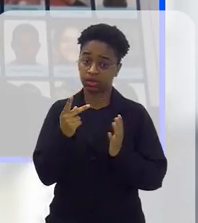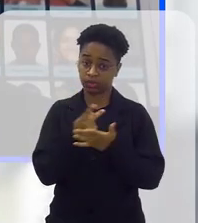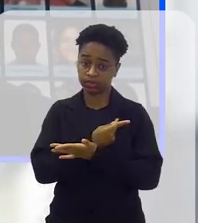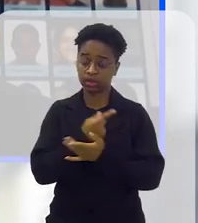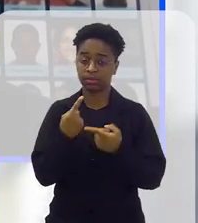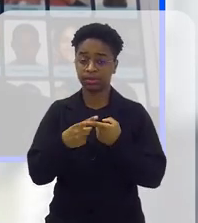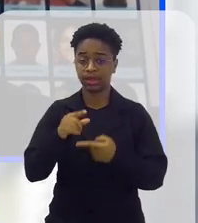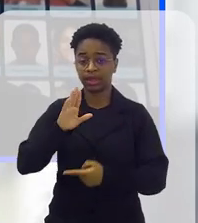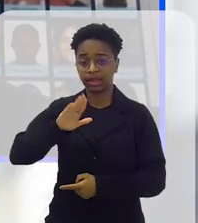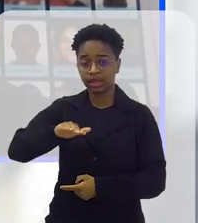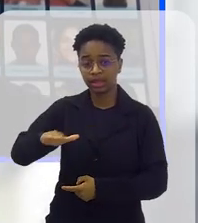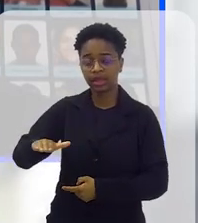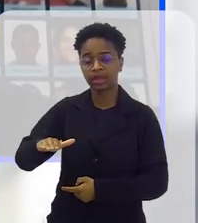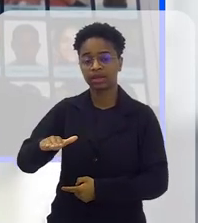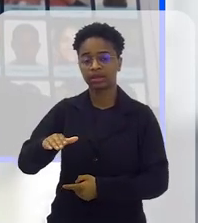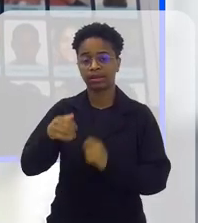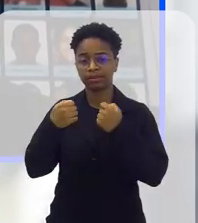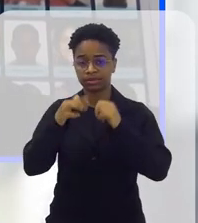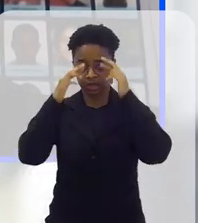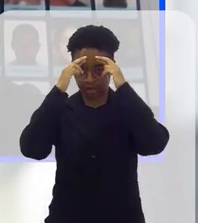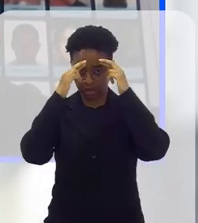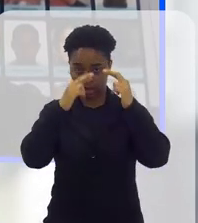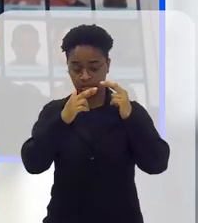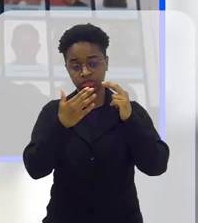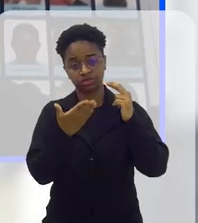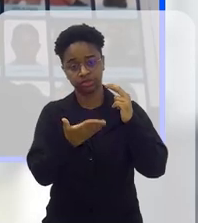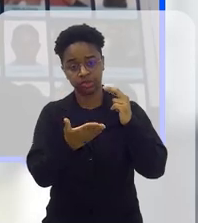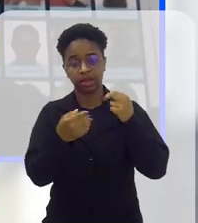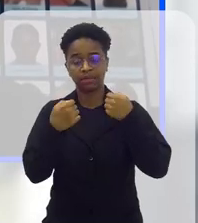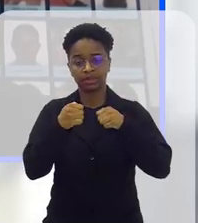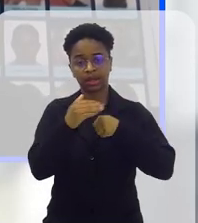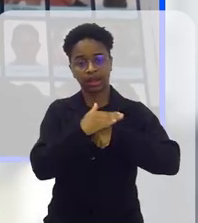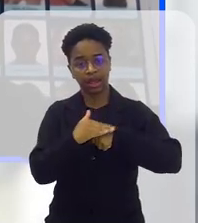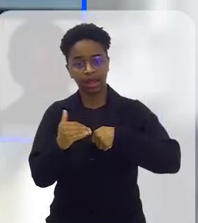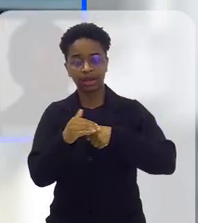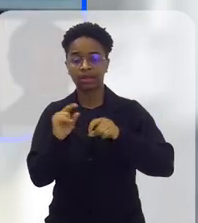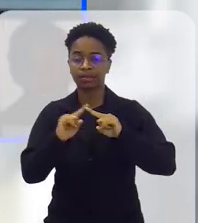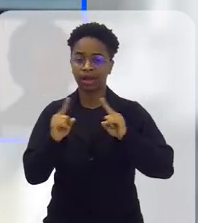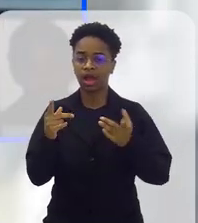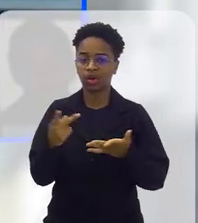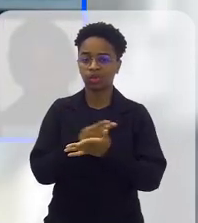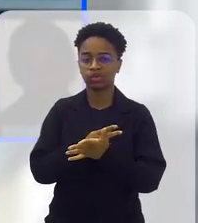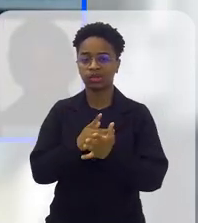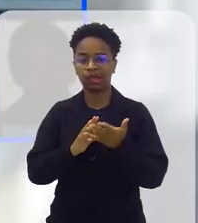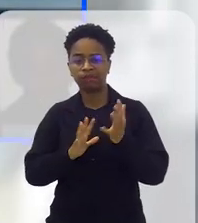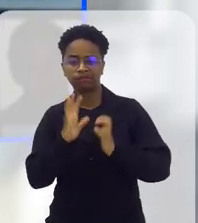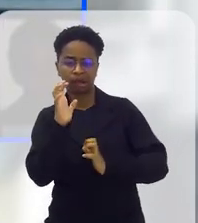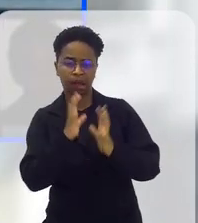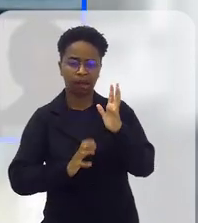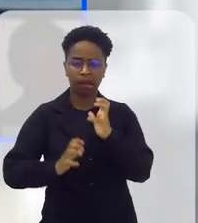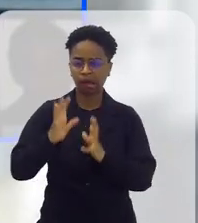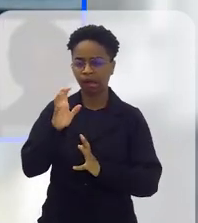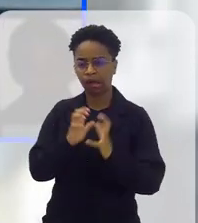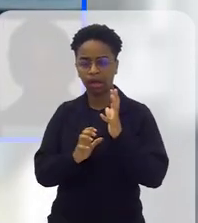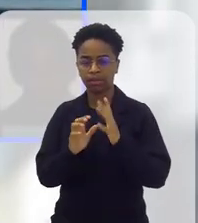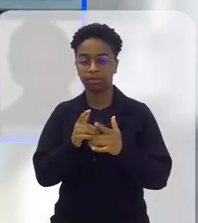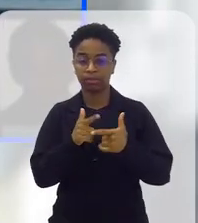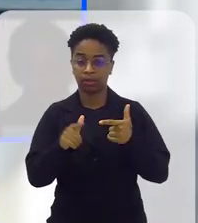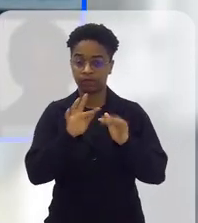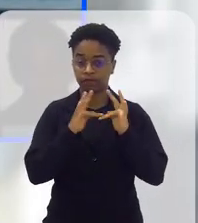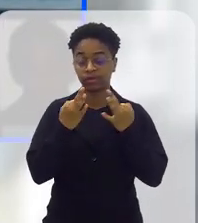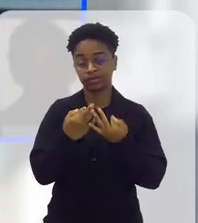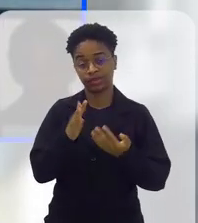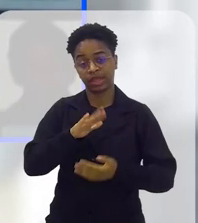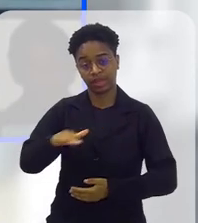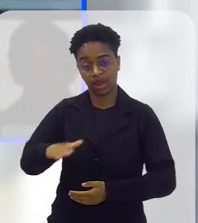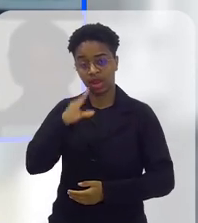triste, onde a criança tem que ter o respeito, o carinho, acaba tendo todo esse desconforto familiar. e a criança e